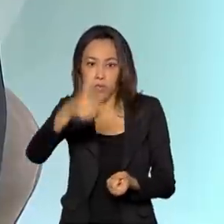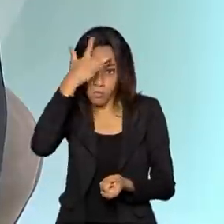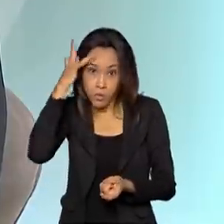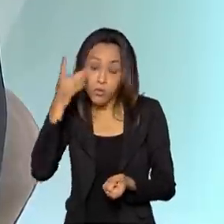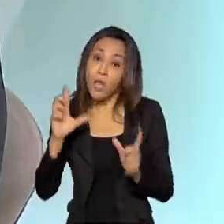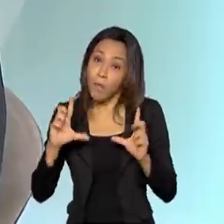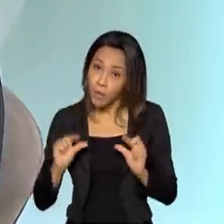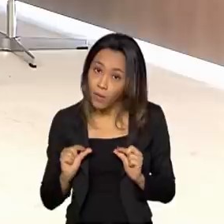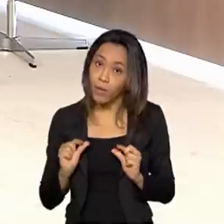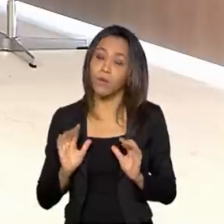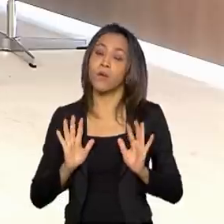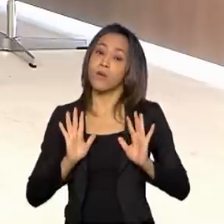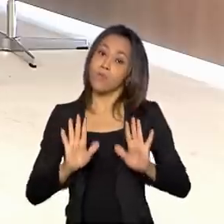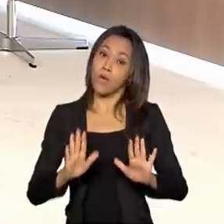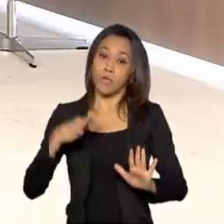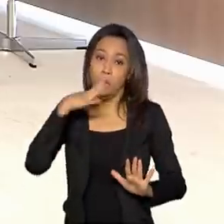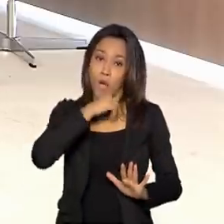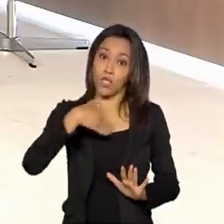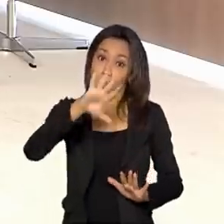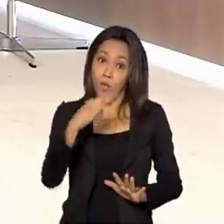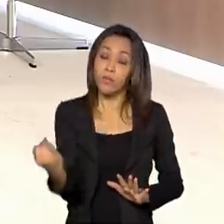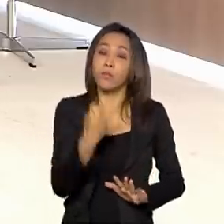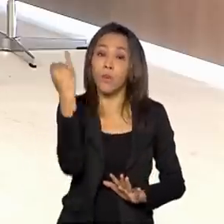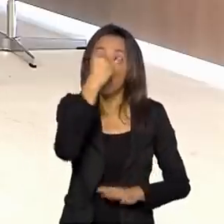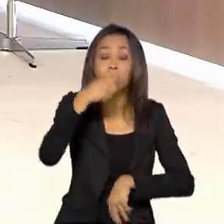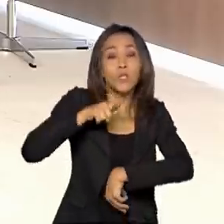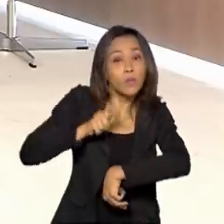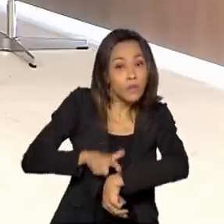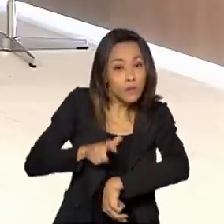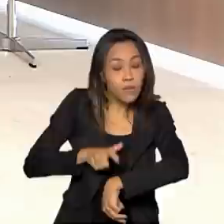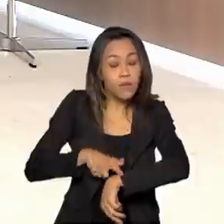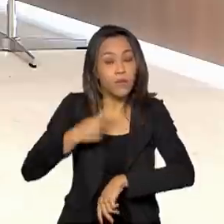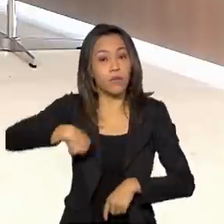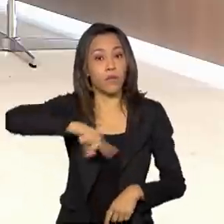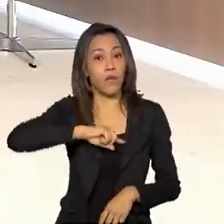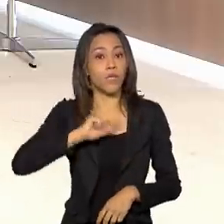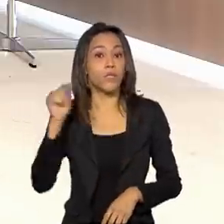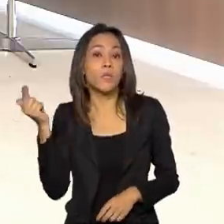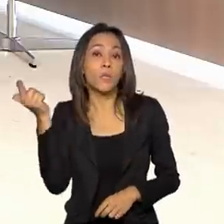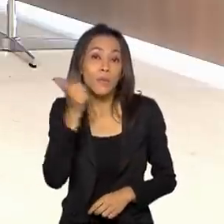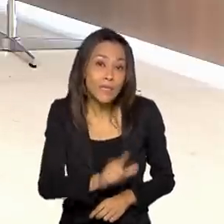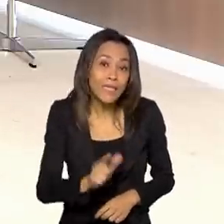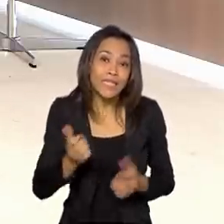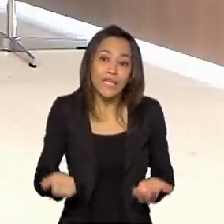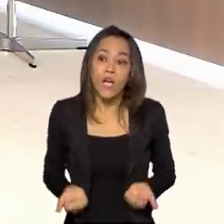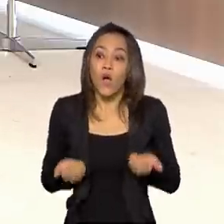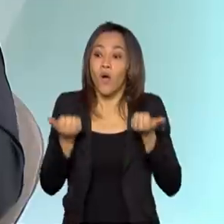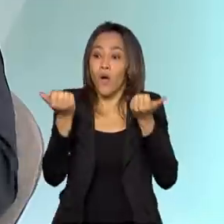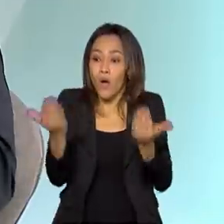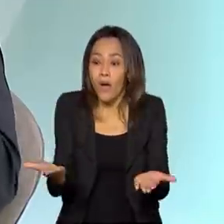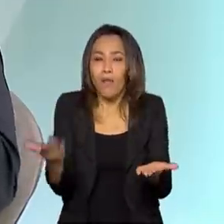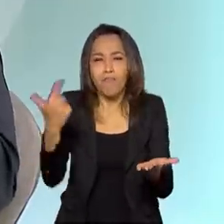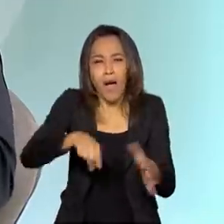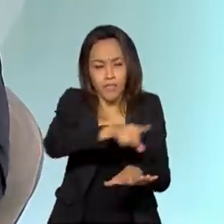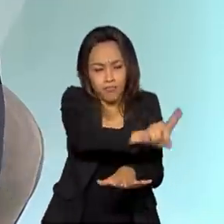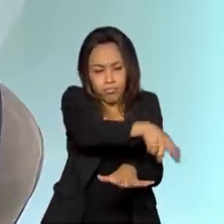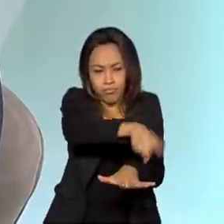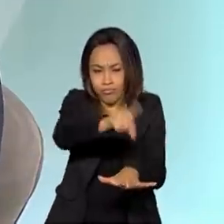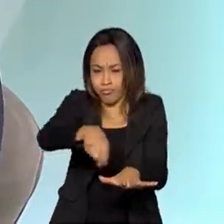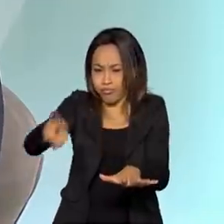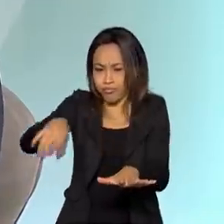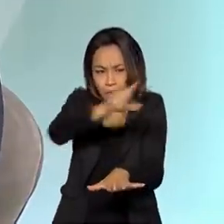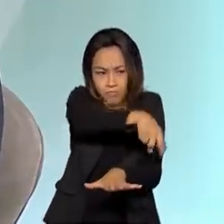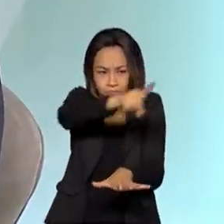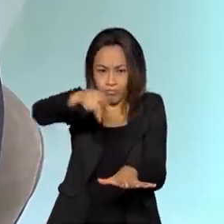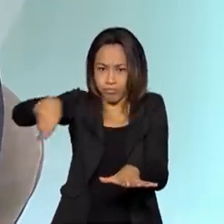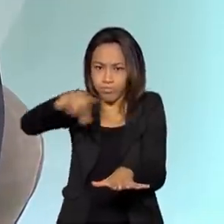menores. Eu acho que o mais importante agora, Catiu, o tempo, é que a gente consiga disponibilizar essa quantidade de espectro, essa quantidade